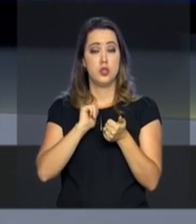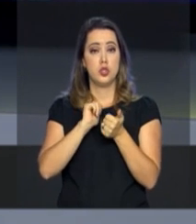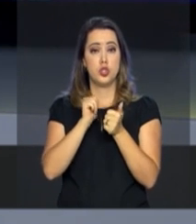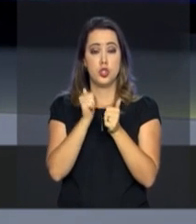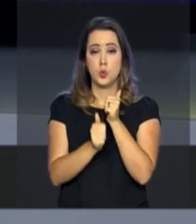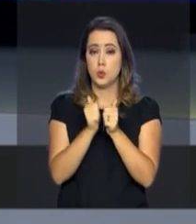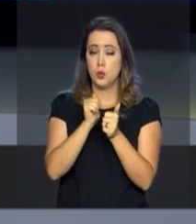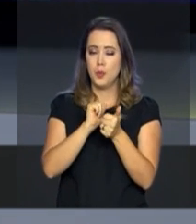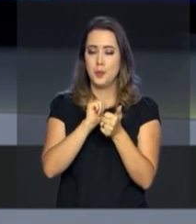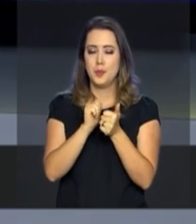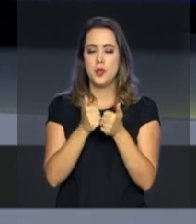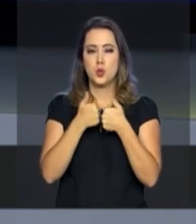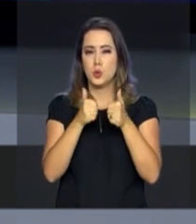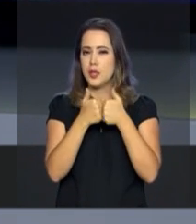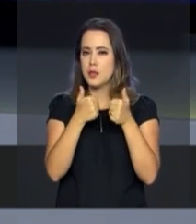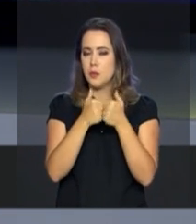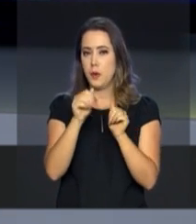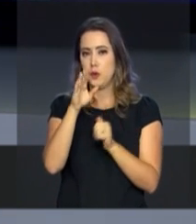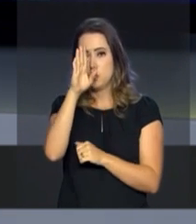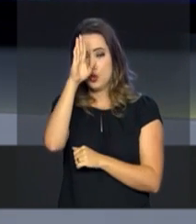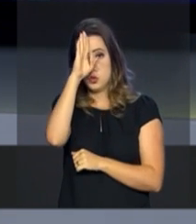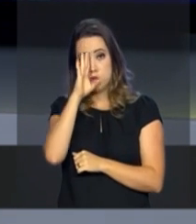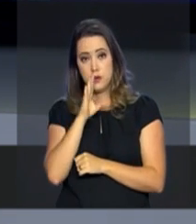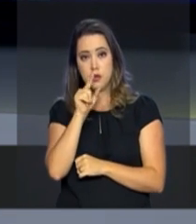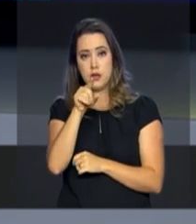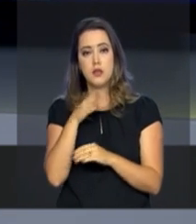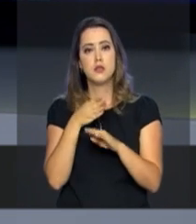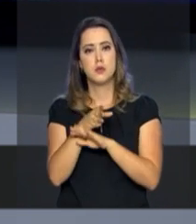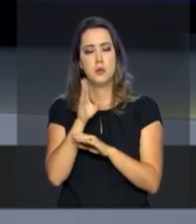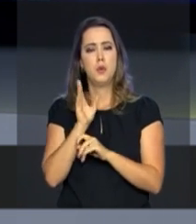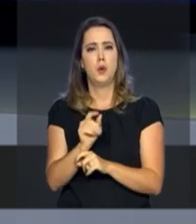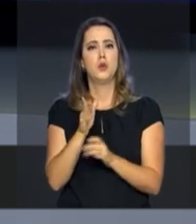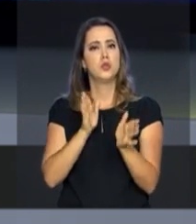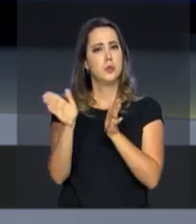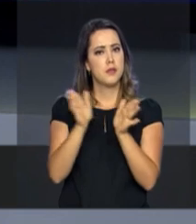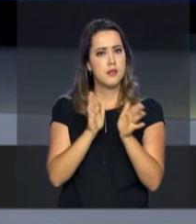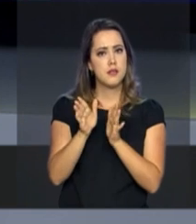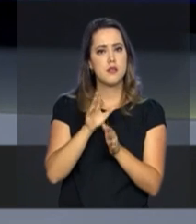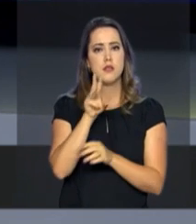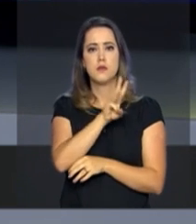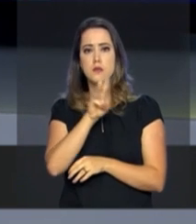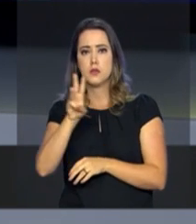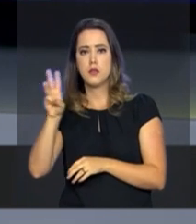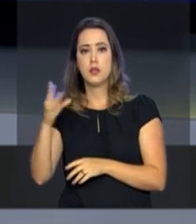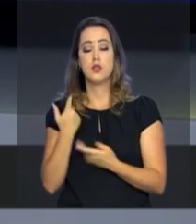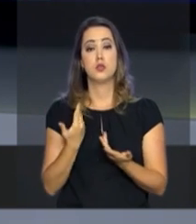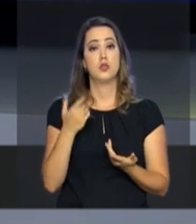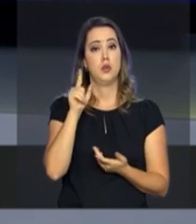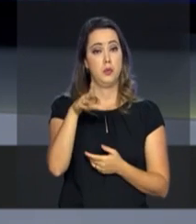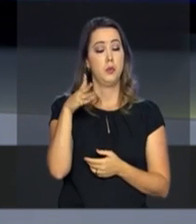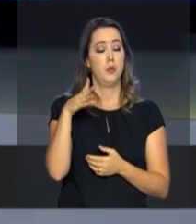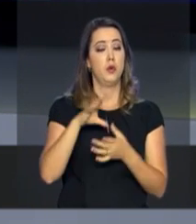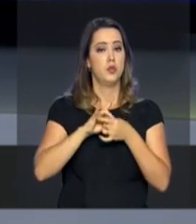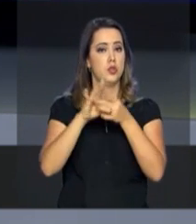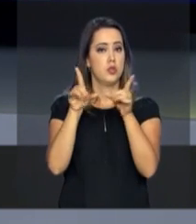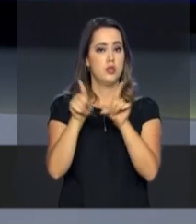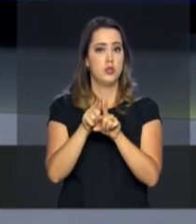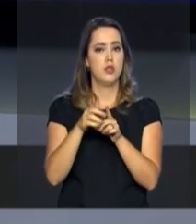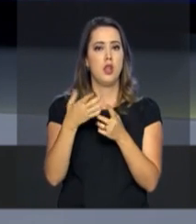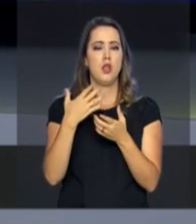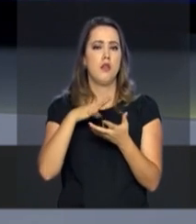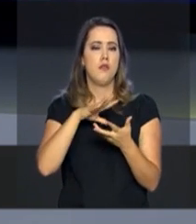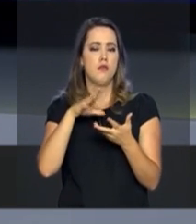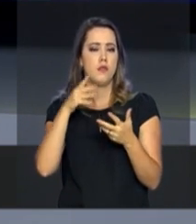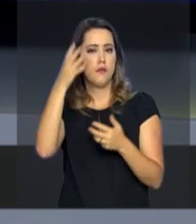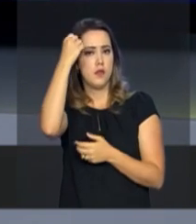aí na sua tela e é adaptado para navegação acessível. Com o passe livre, a pessoa pode utilizar o transporte coletivo interestadual